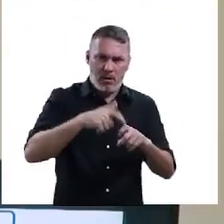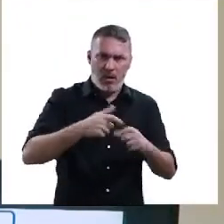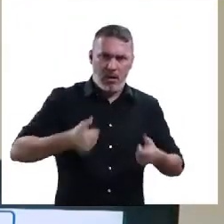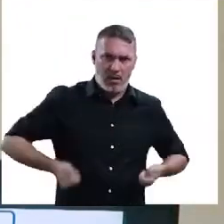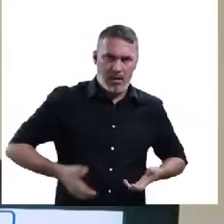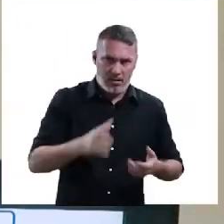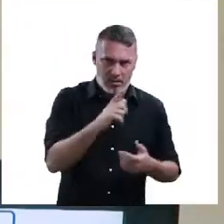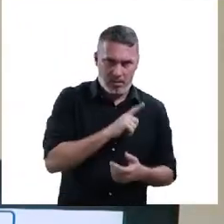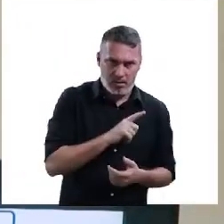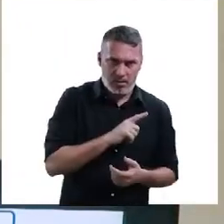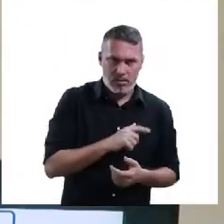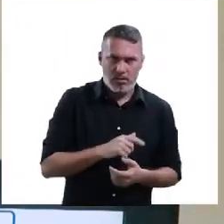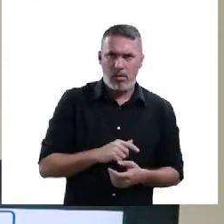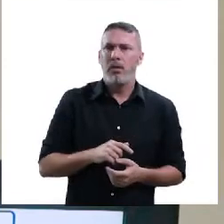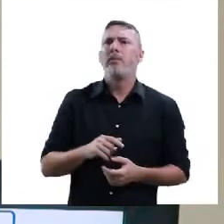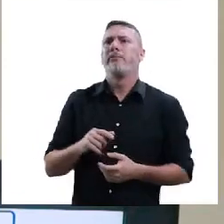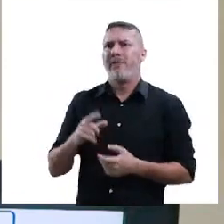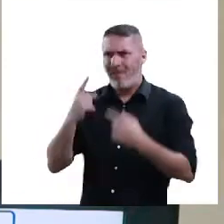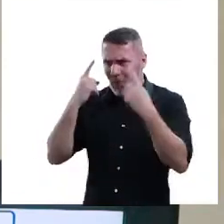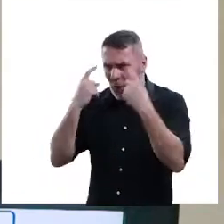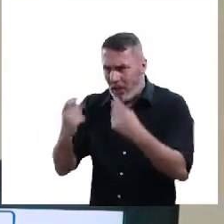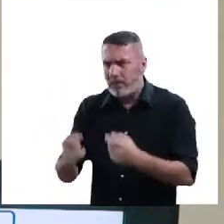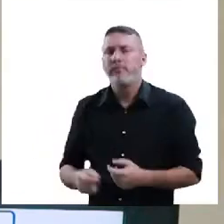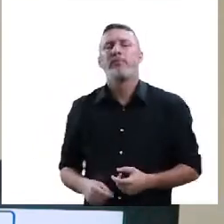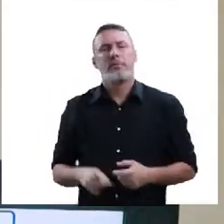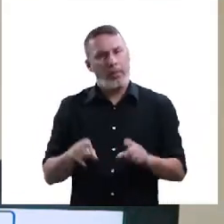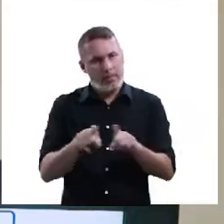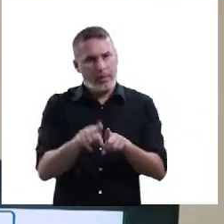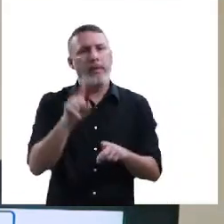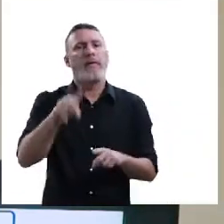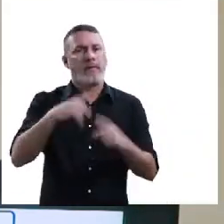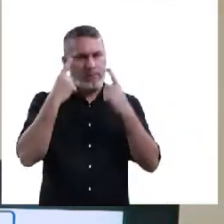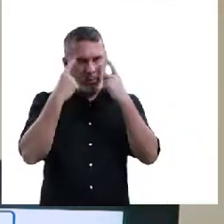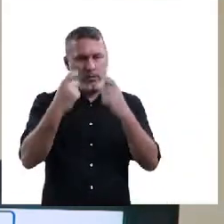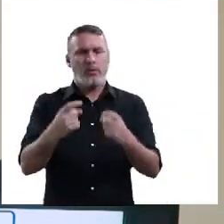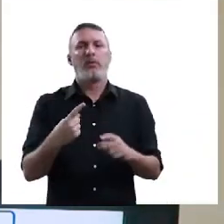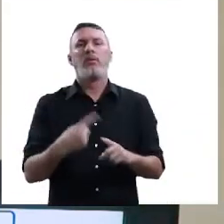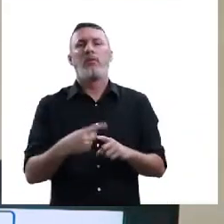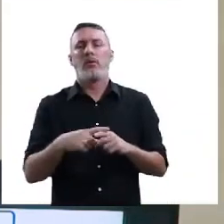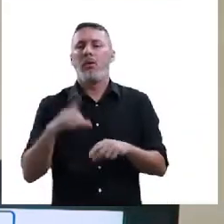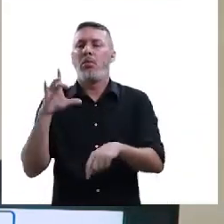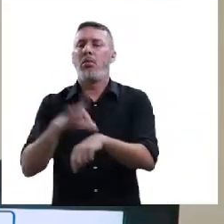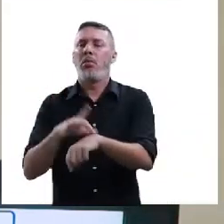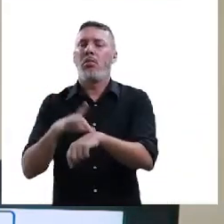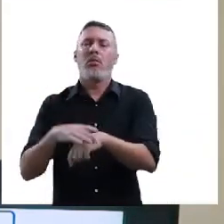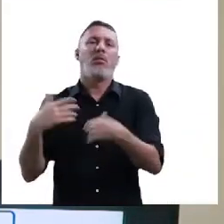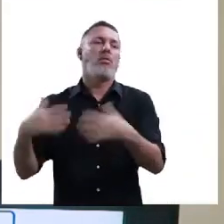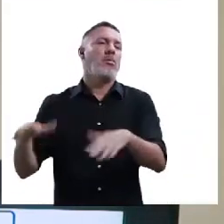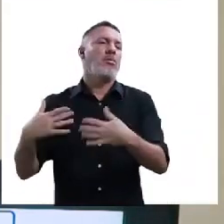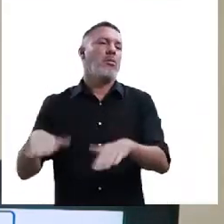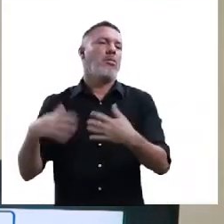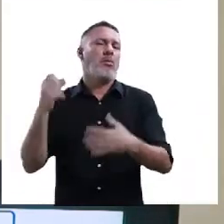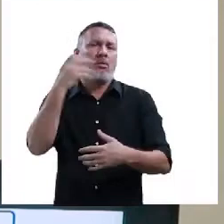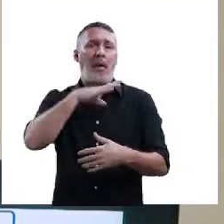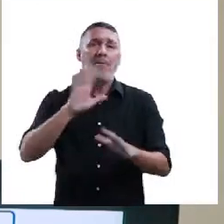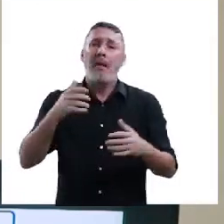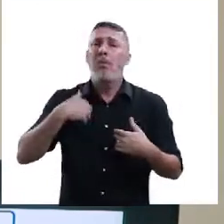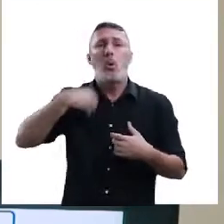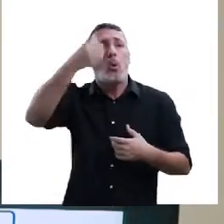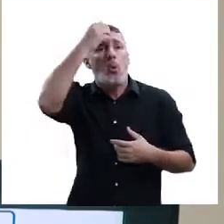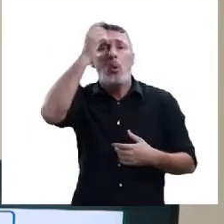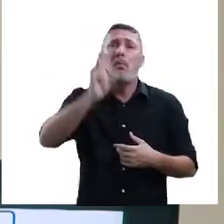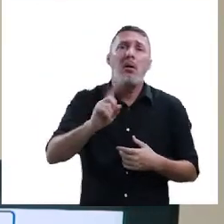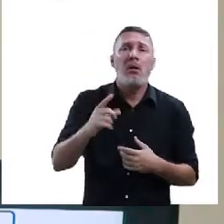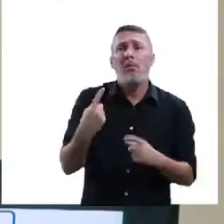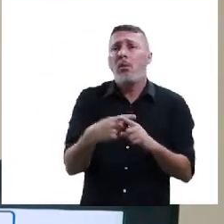ter os cuidados? Prof, isso também é uma violência? É um tipo de violência. Negligência à saúde. Poxa, mas